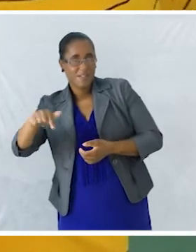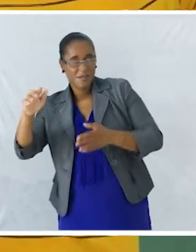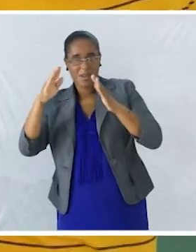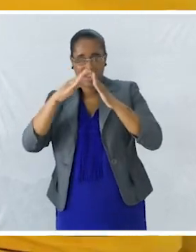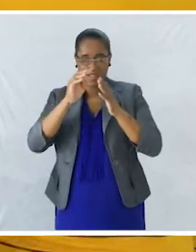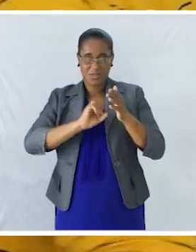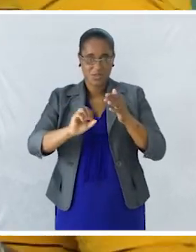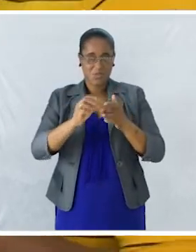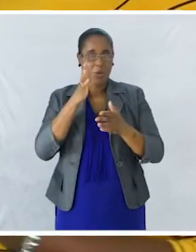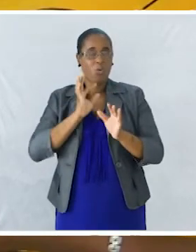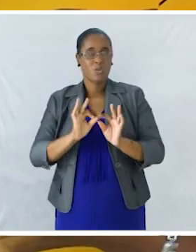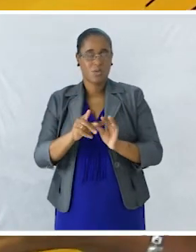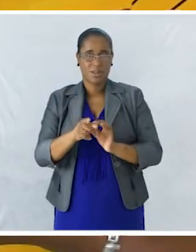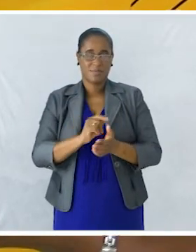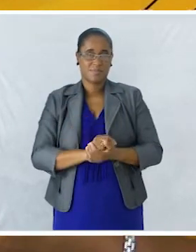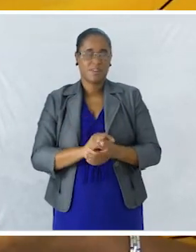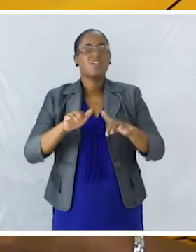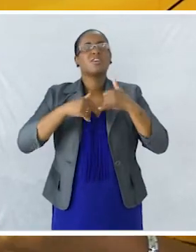E depois o que é que aconteceu?